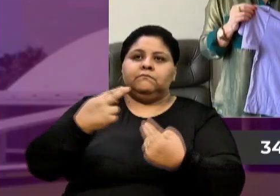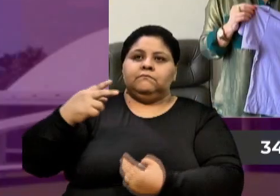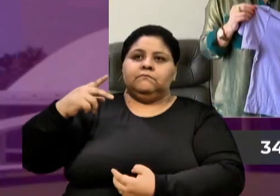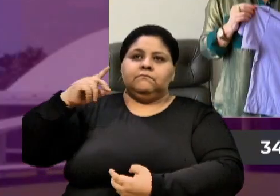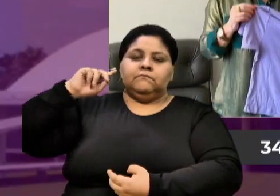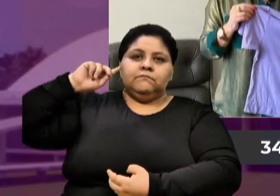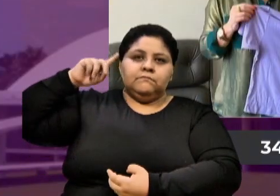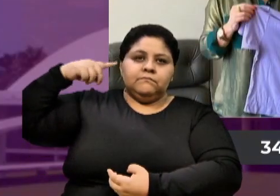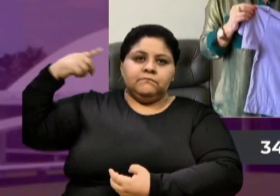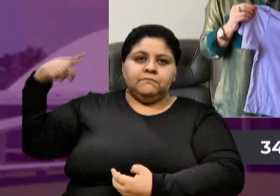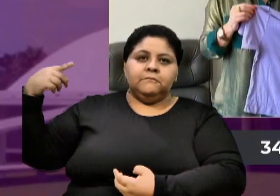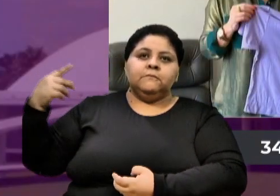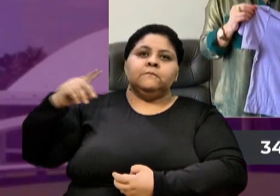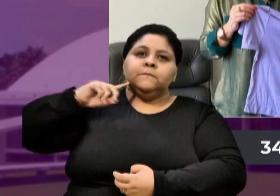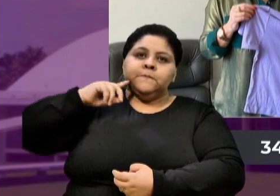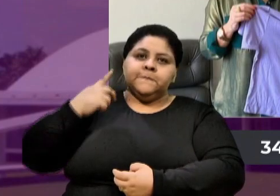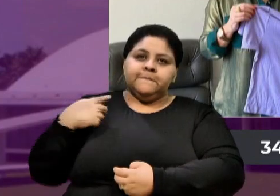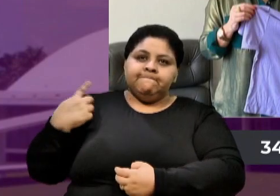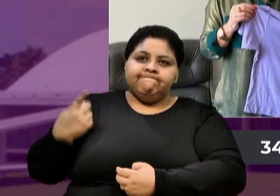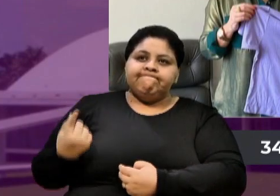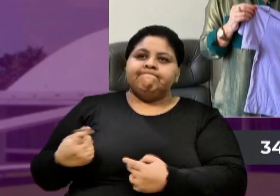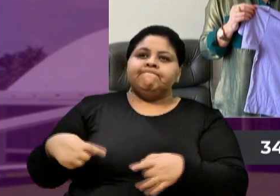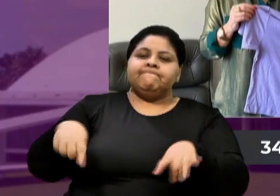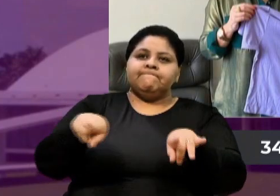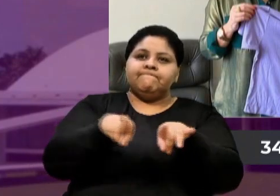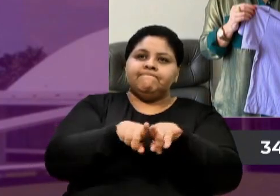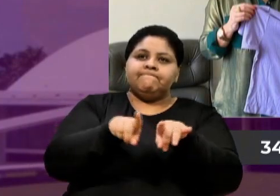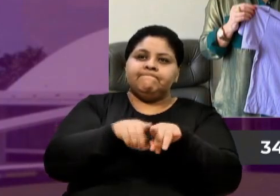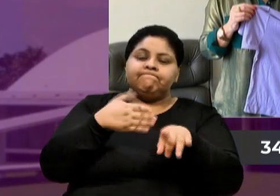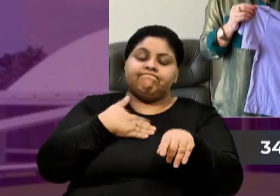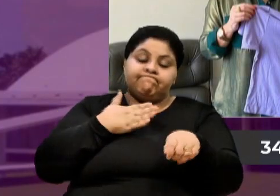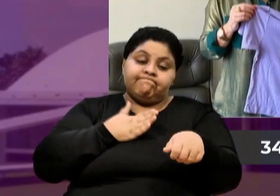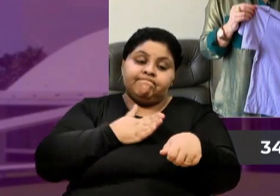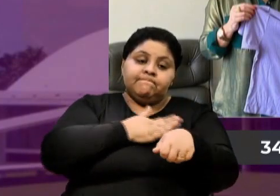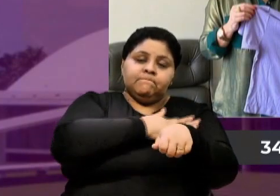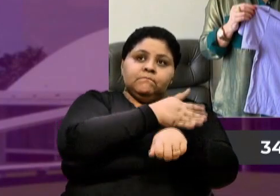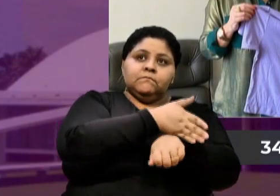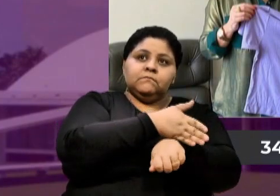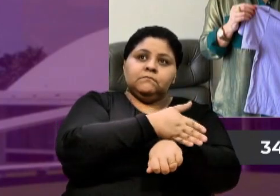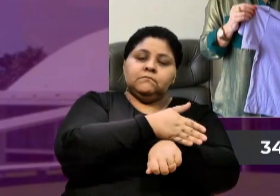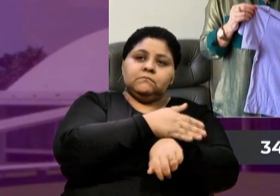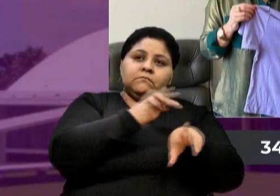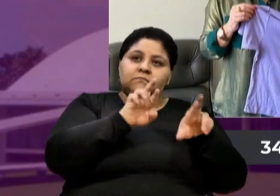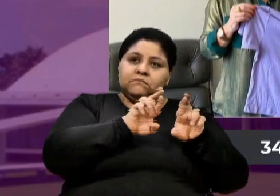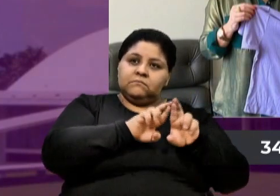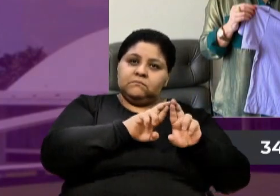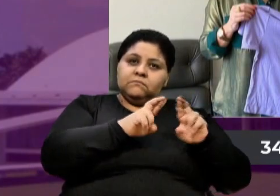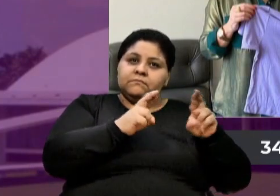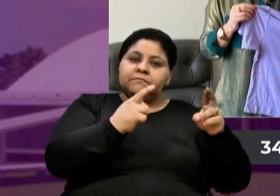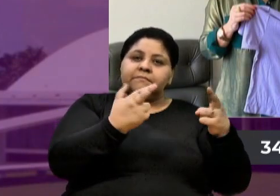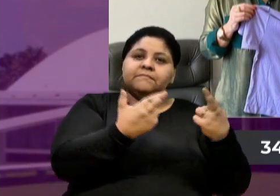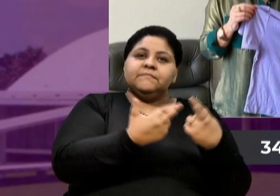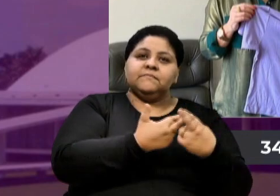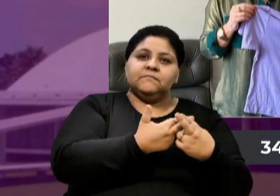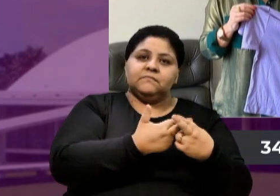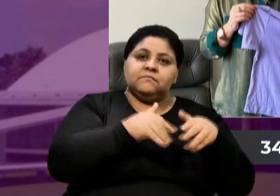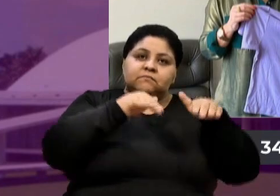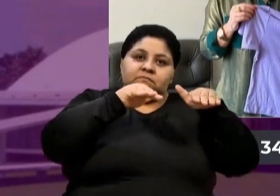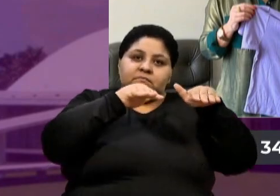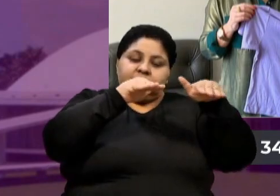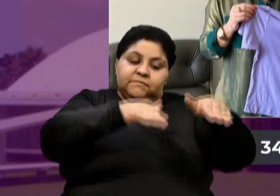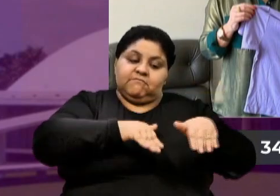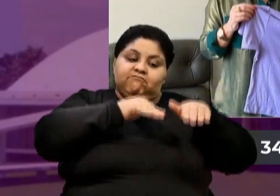Denise Pessoa, e também eu participei da sessão solene da Marcha das